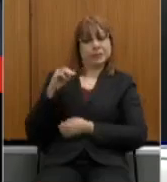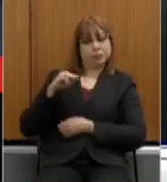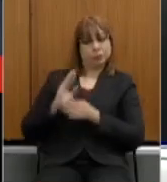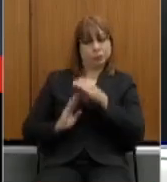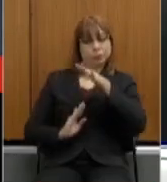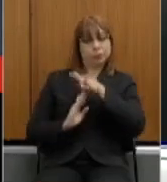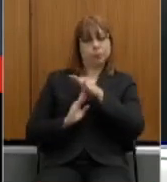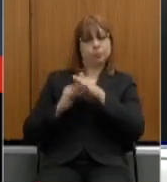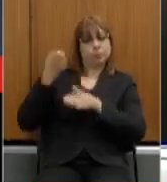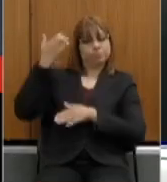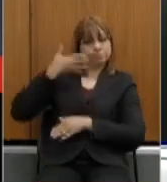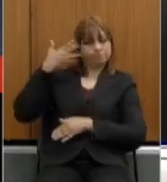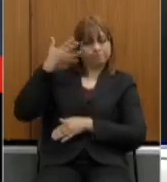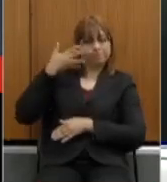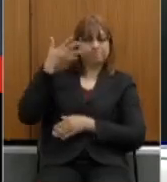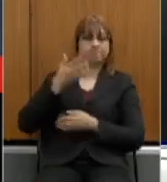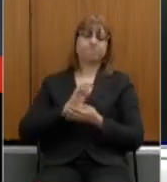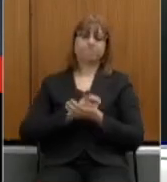a sua exposição.